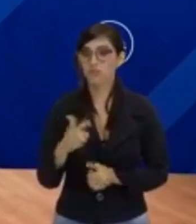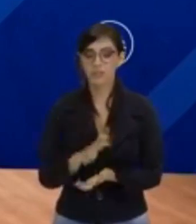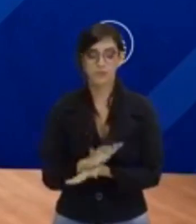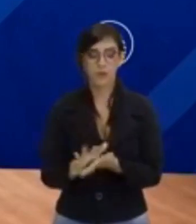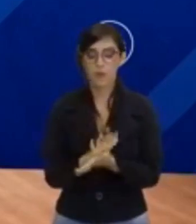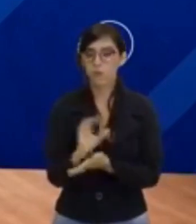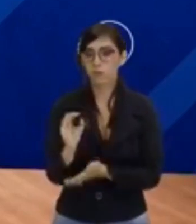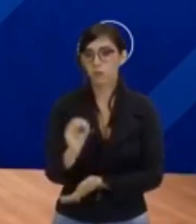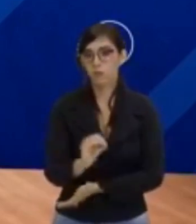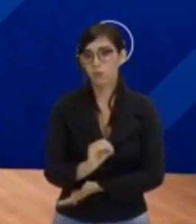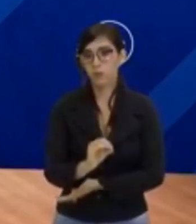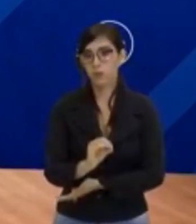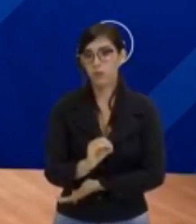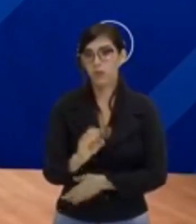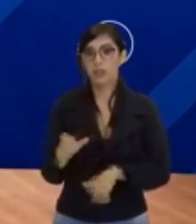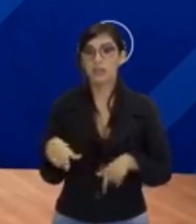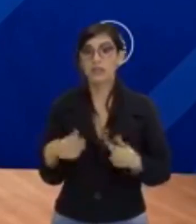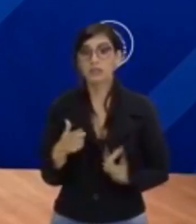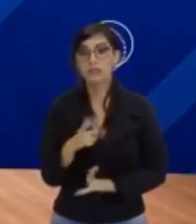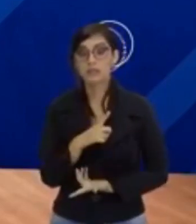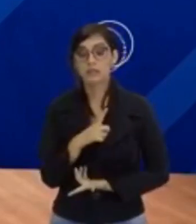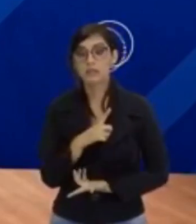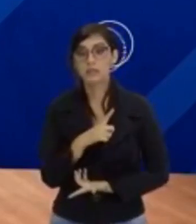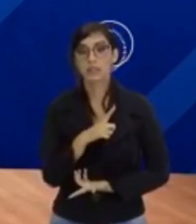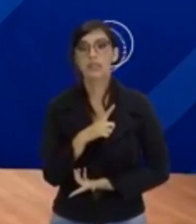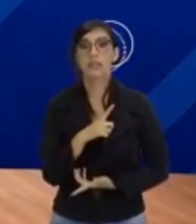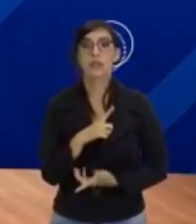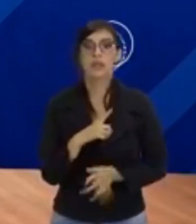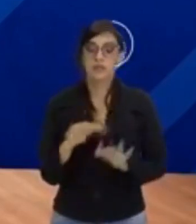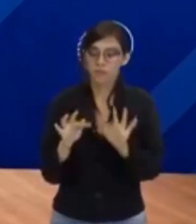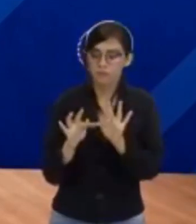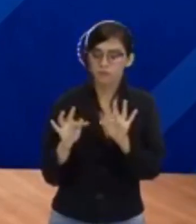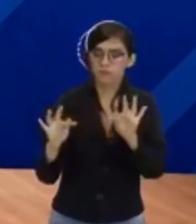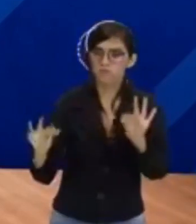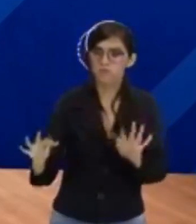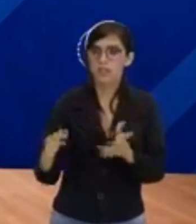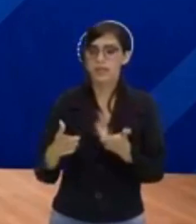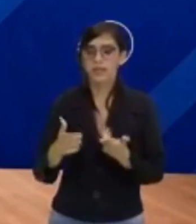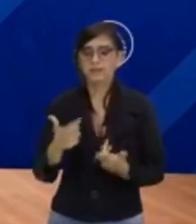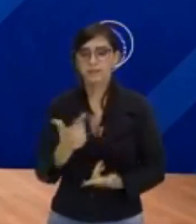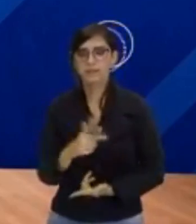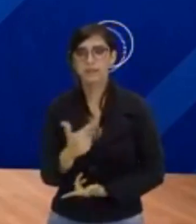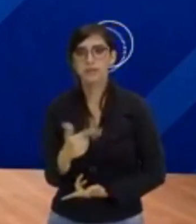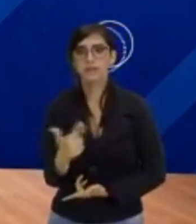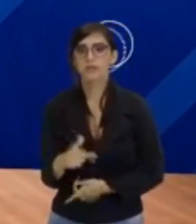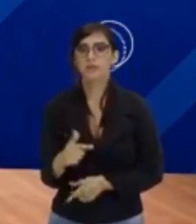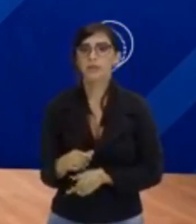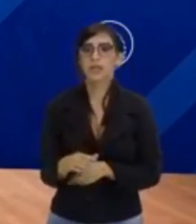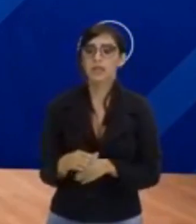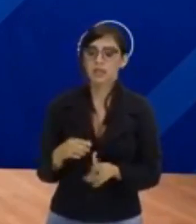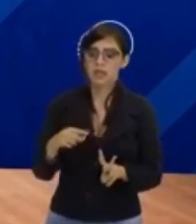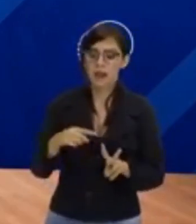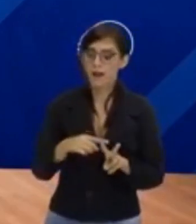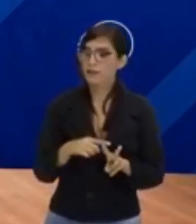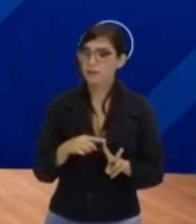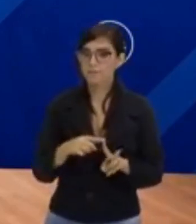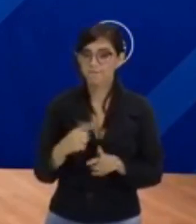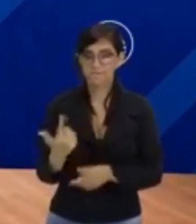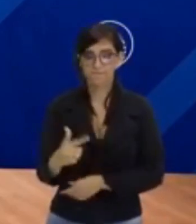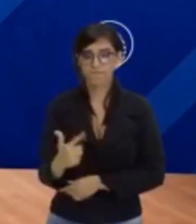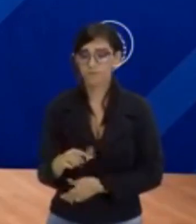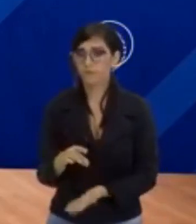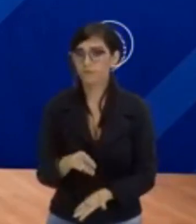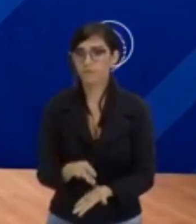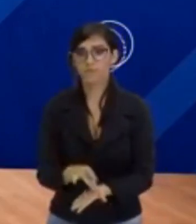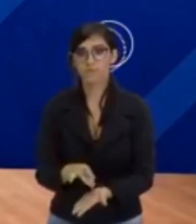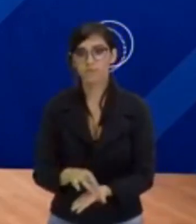do segundo grau não ter raiz real, não ter resposta real. Se tu já soubesse dessa informação no exemplo anterior, tu ia